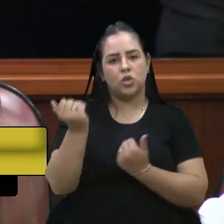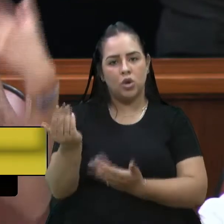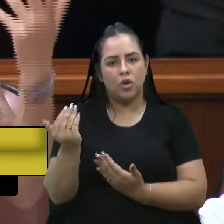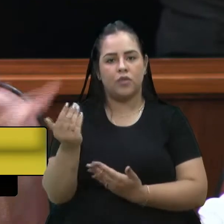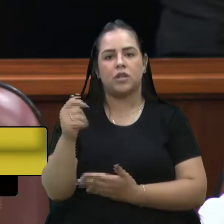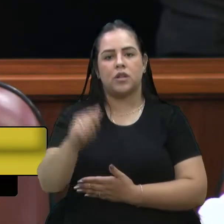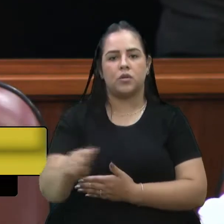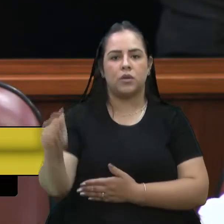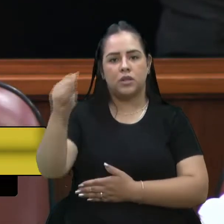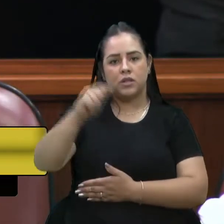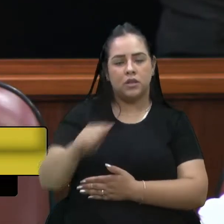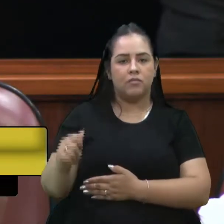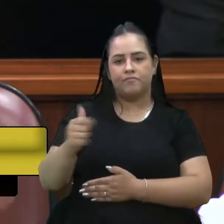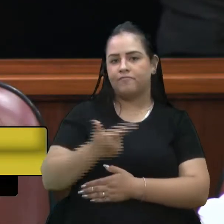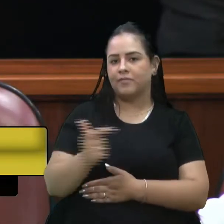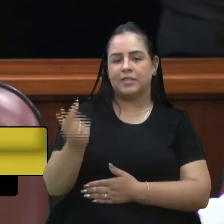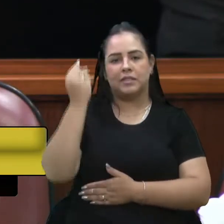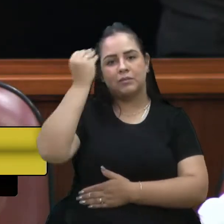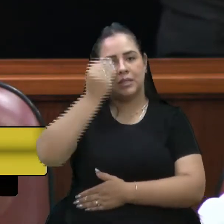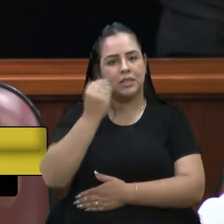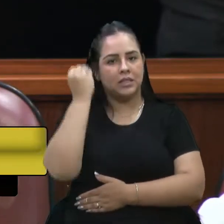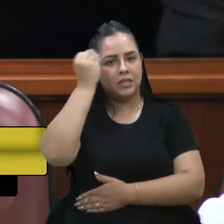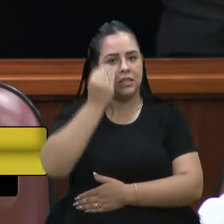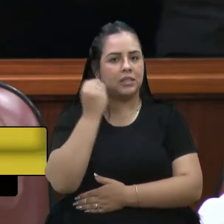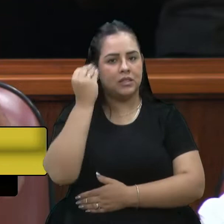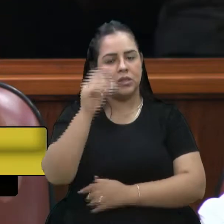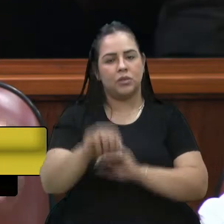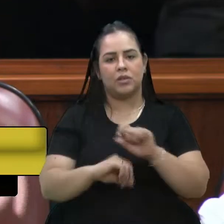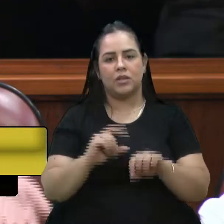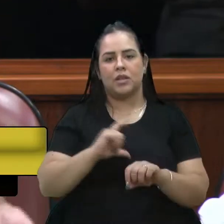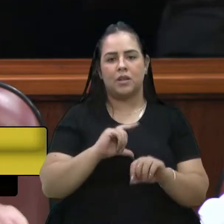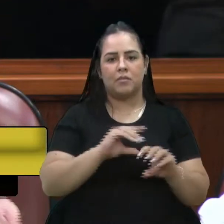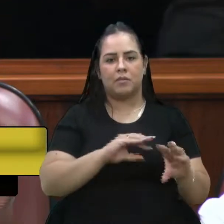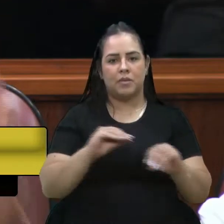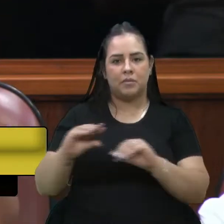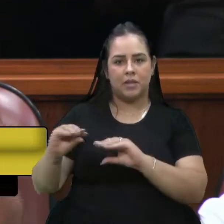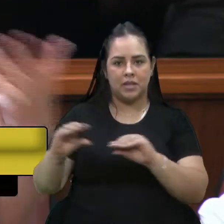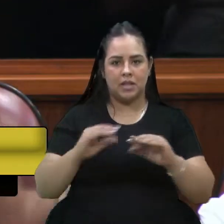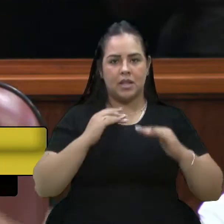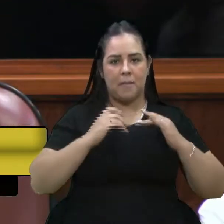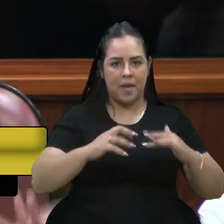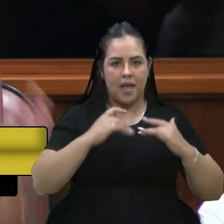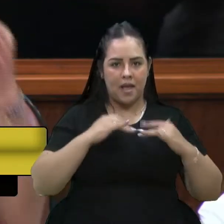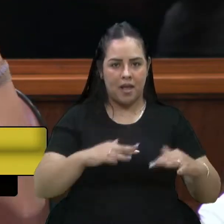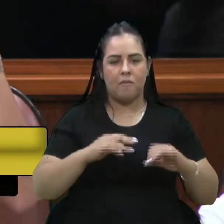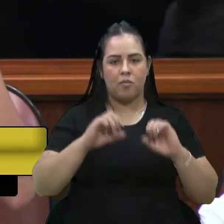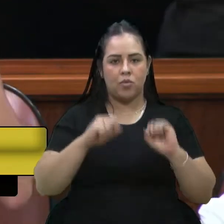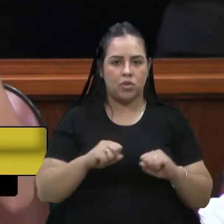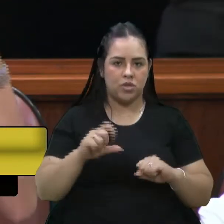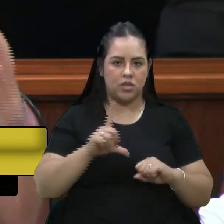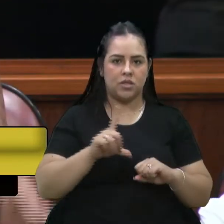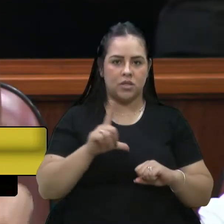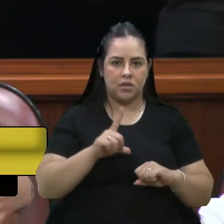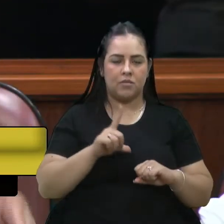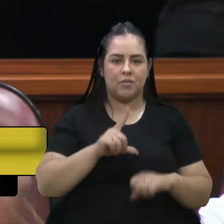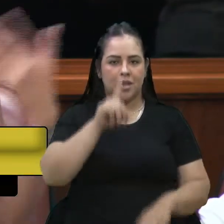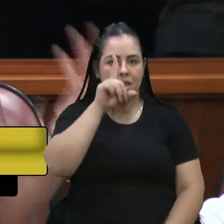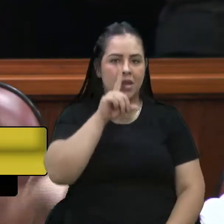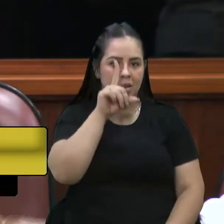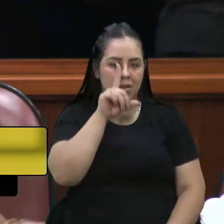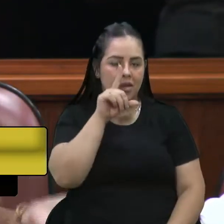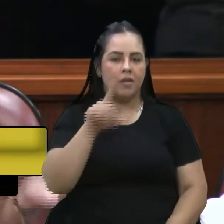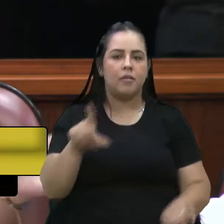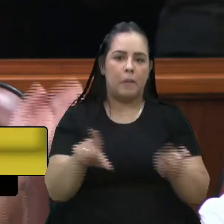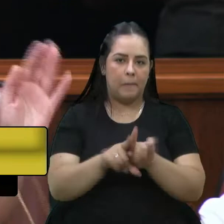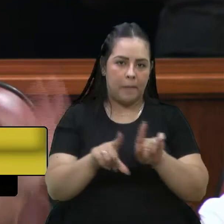Então, de fato, com pouca experiência no sentido do manuseio dessas máquinas, que pode tornar o serviço perigoso. Então, também há